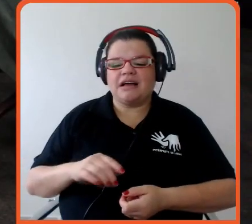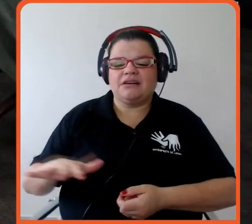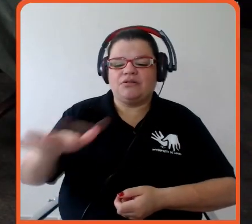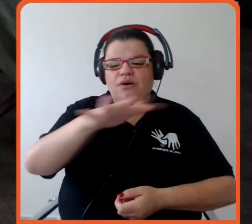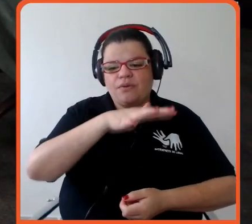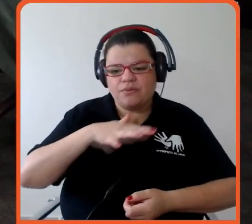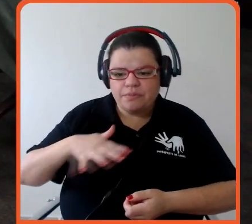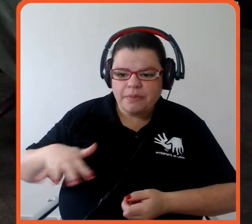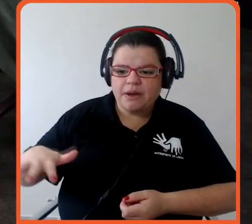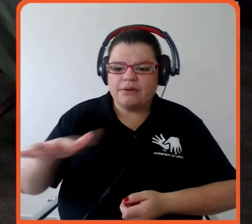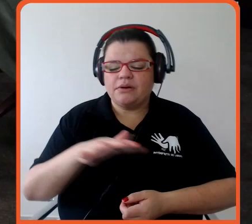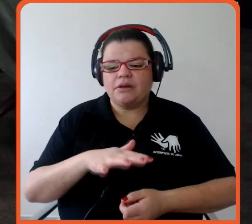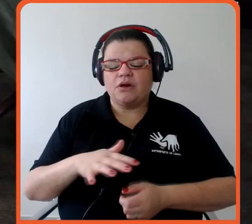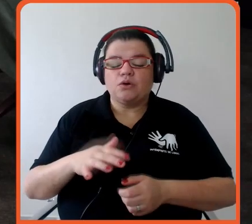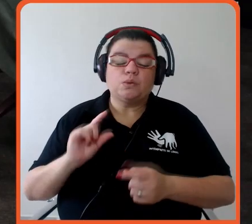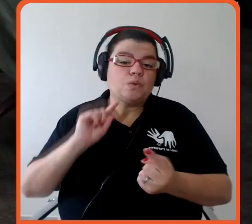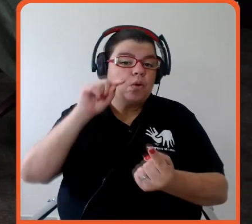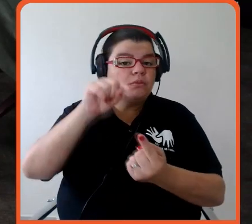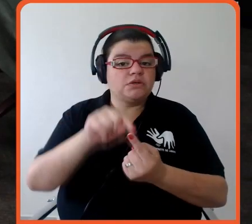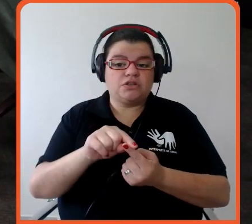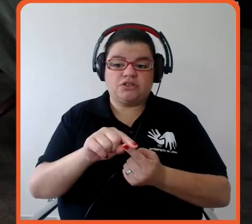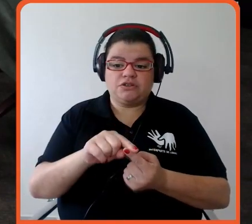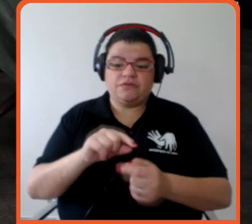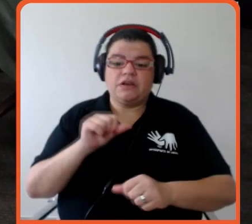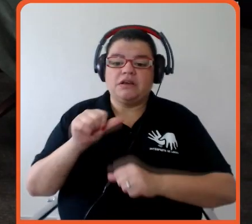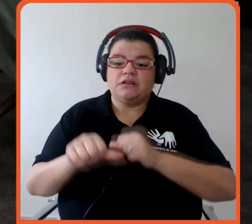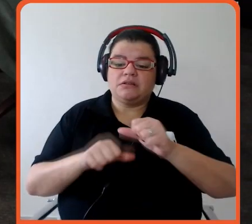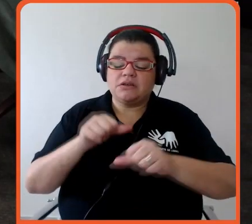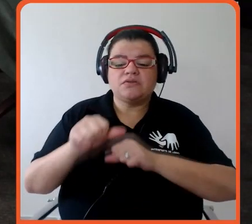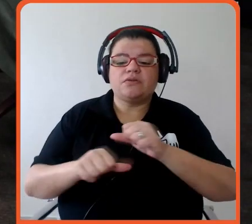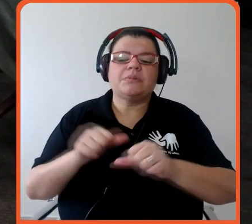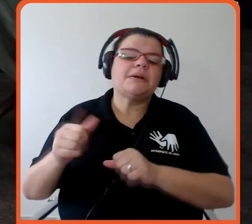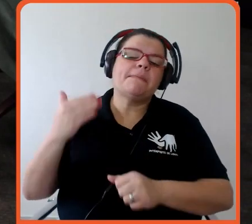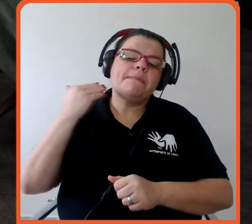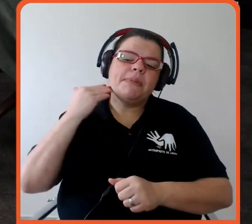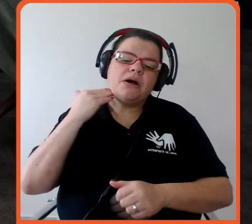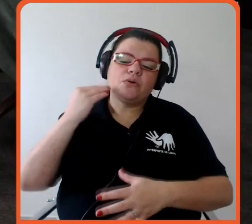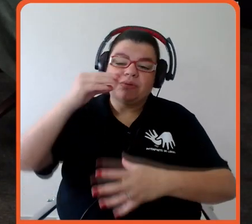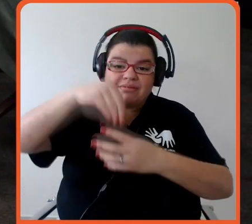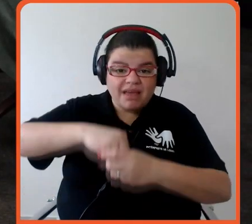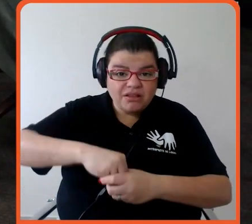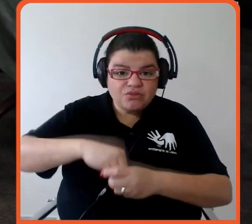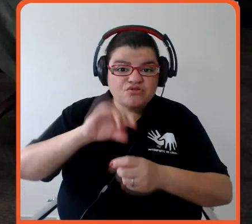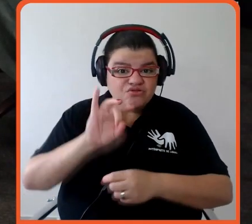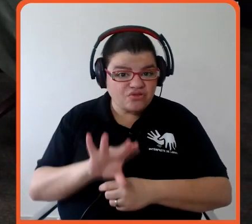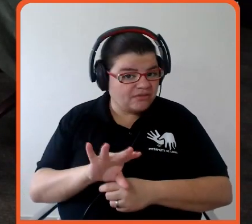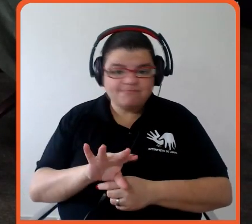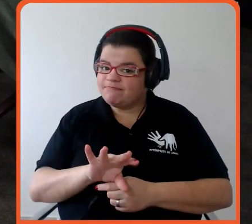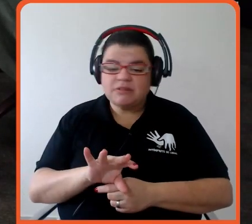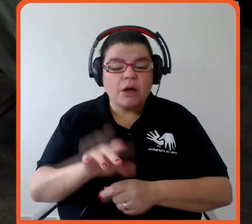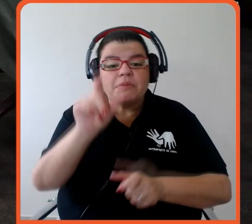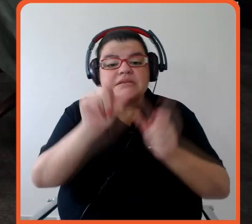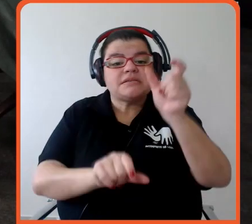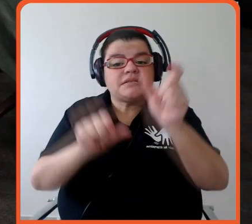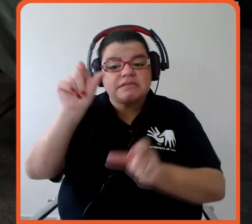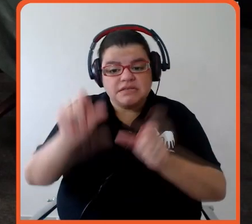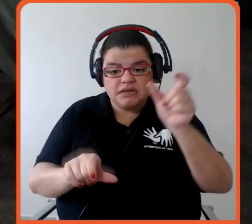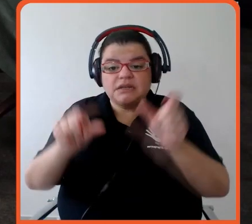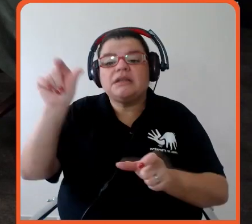papel ali era fazer a transformação, obviamente, dentro do banco, mas não só dentro do banco, mas com os clientes, com as empresas.